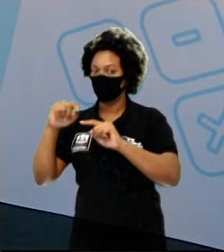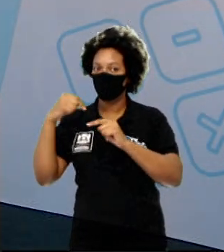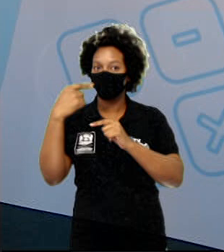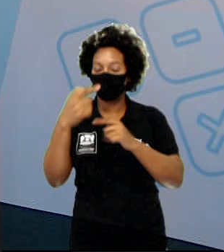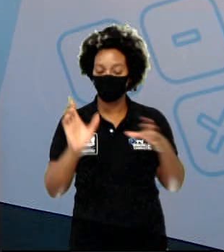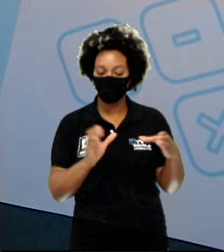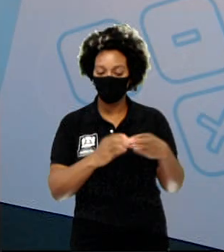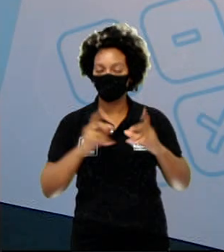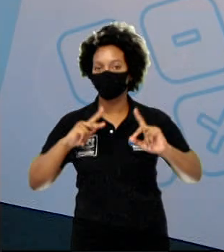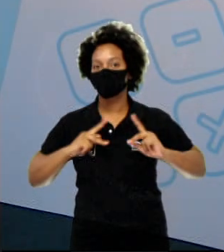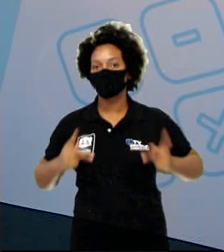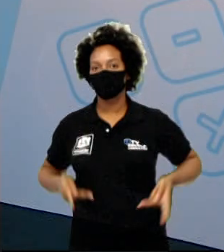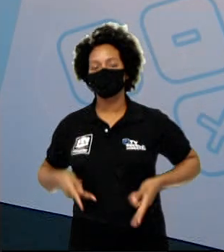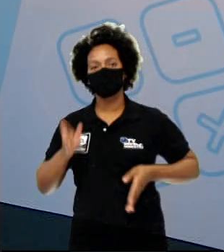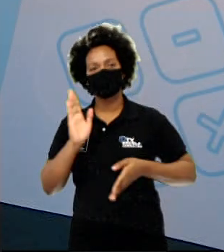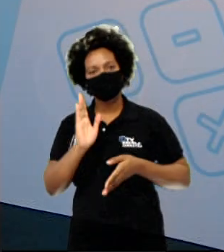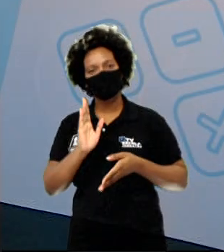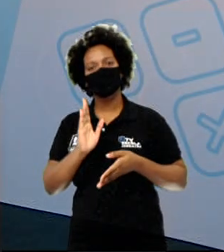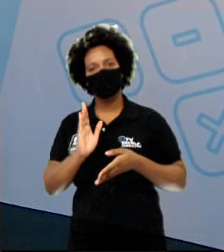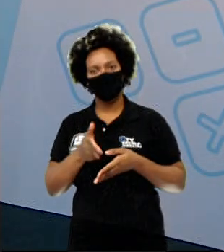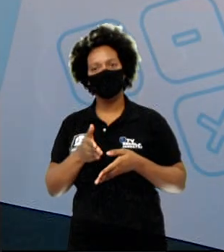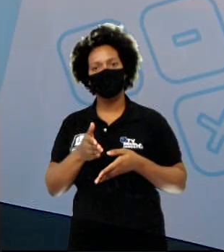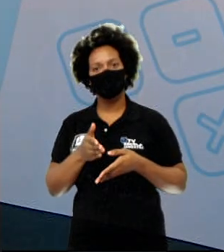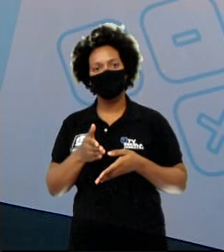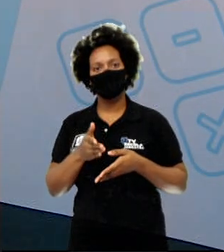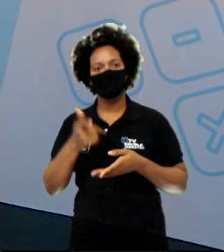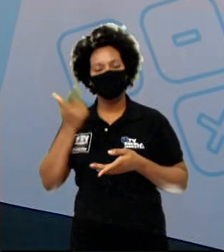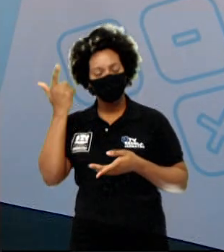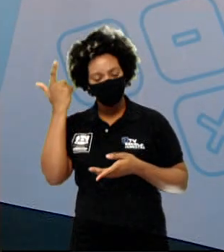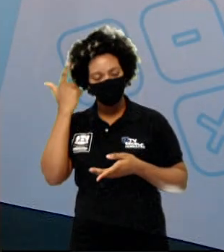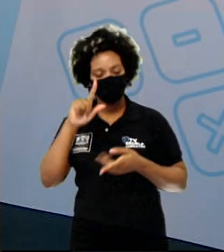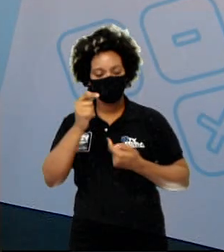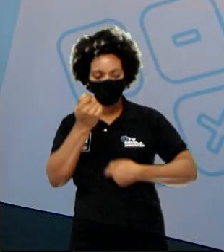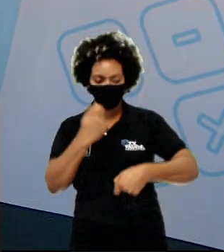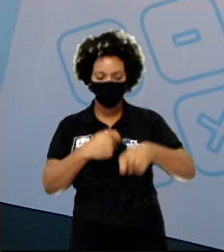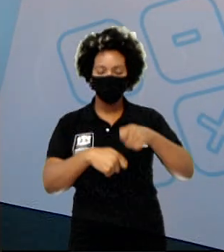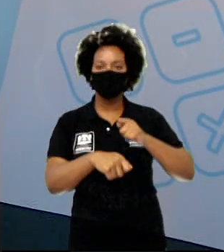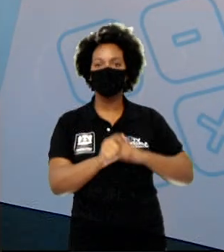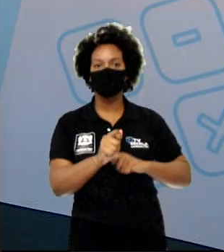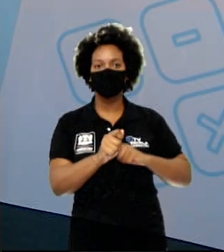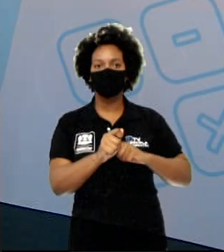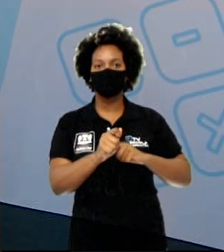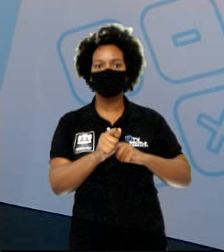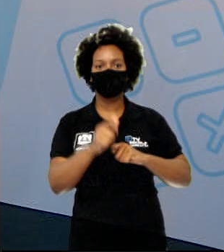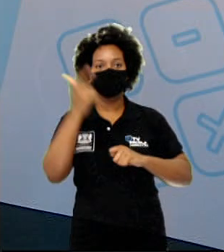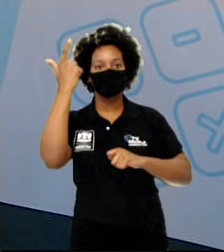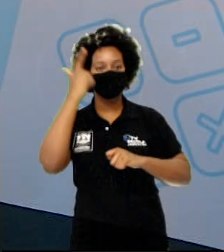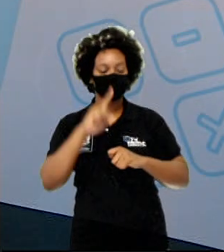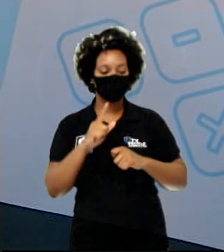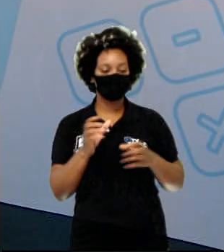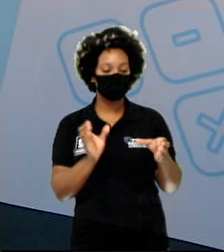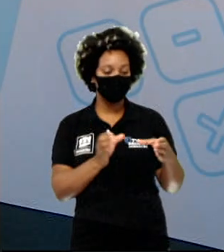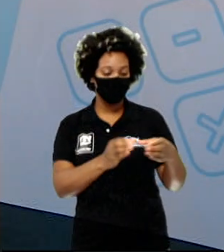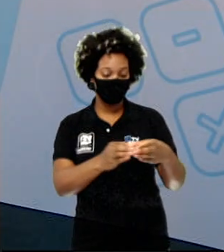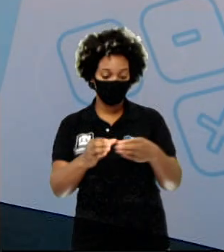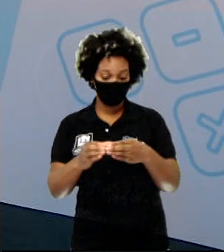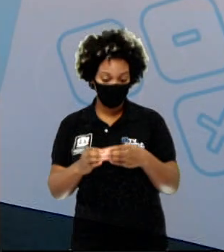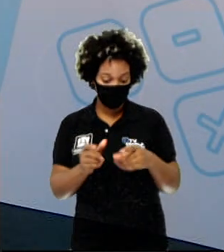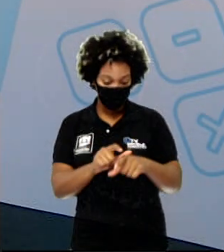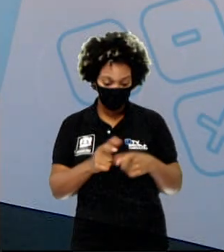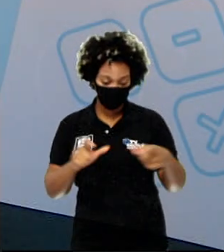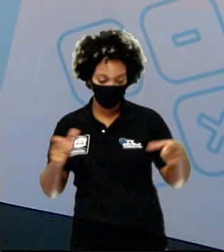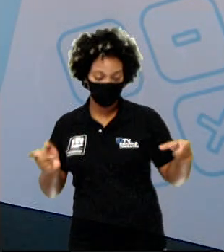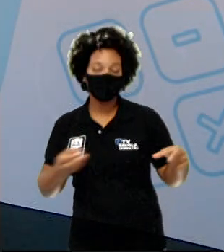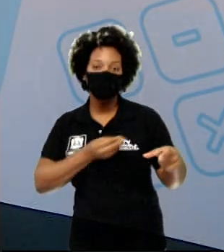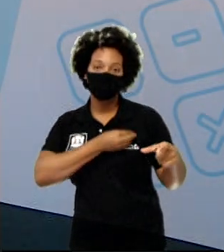grupos humanos já tinham evoluído e passam a viver em grupos maiores. E tem um motivo para